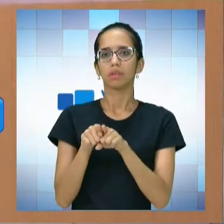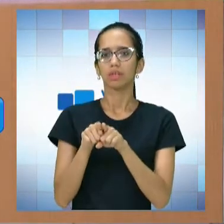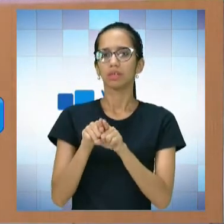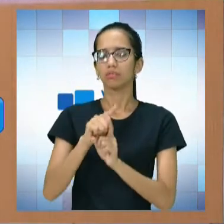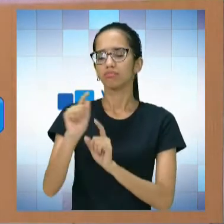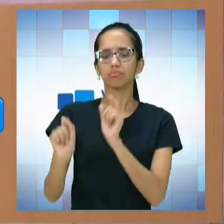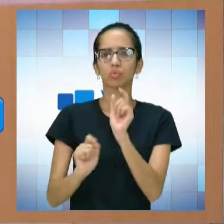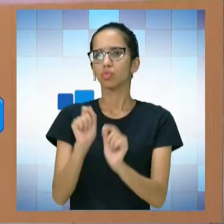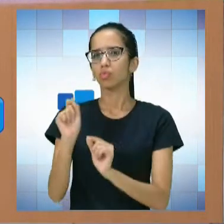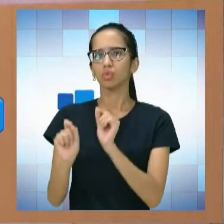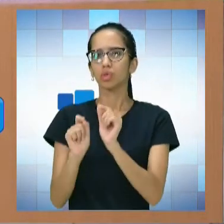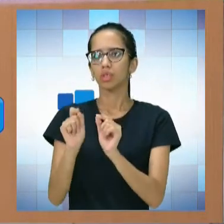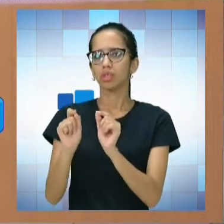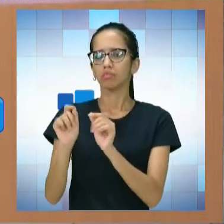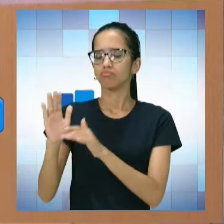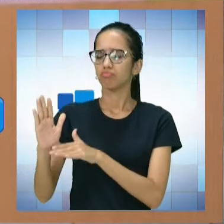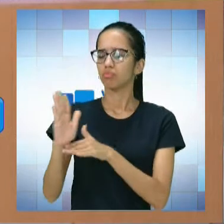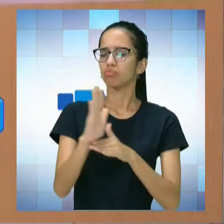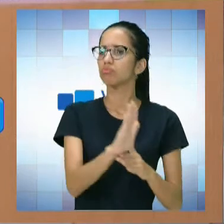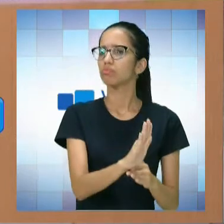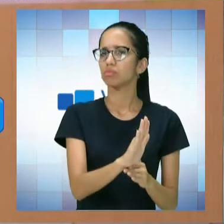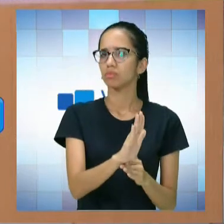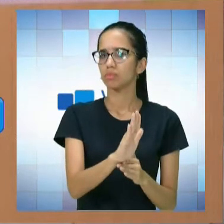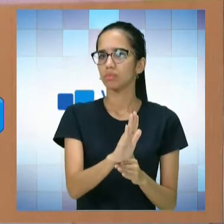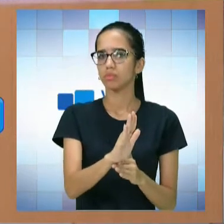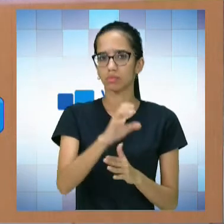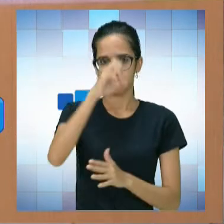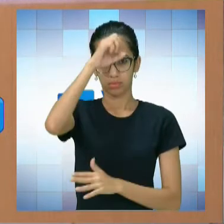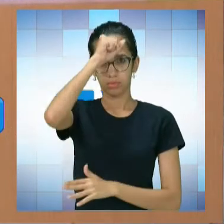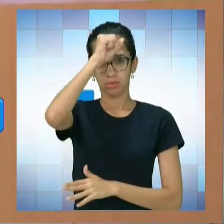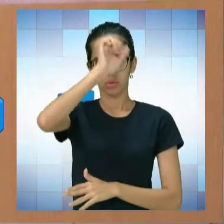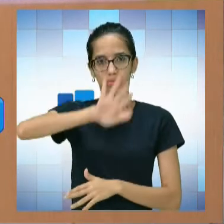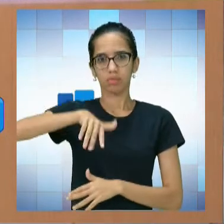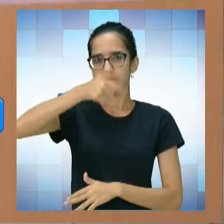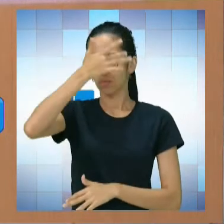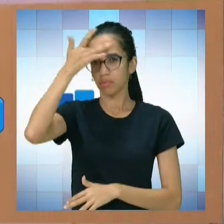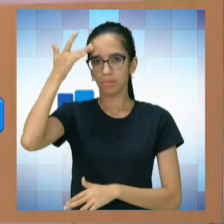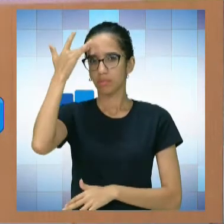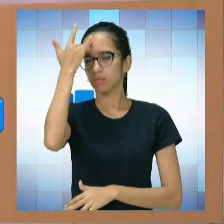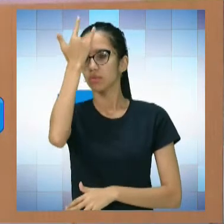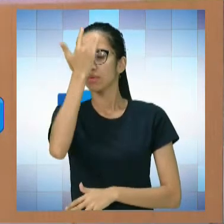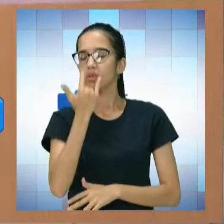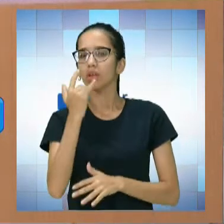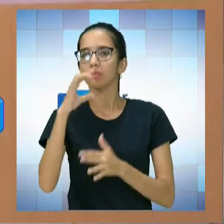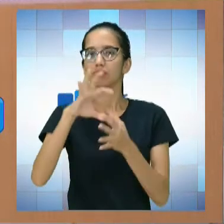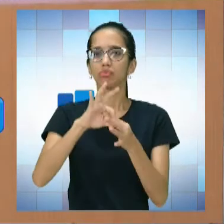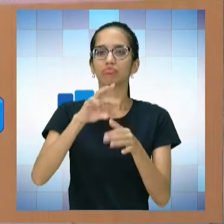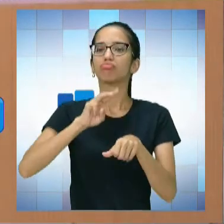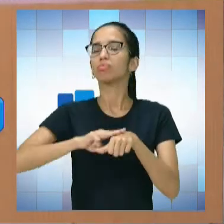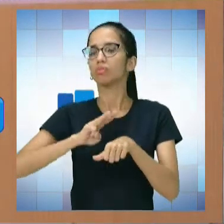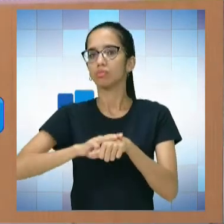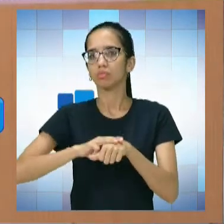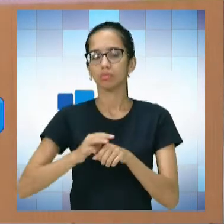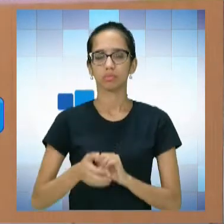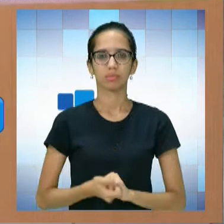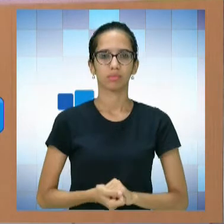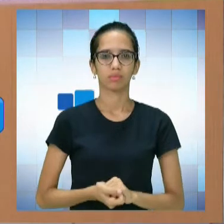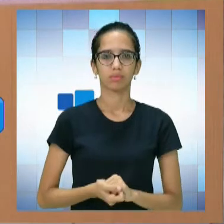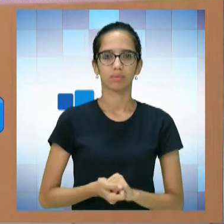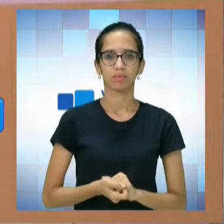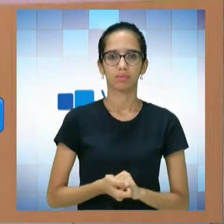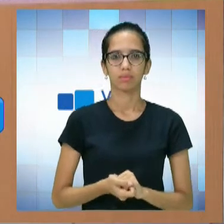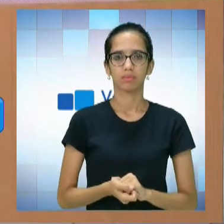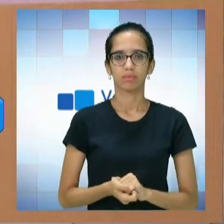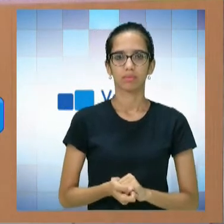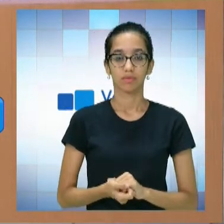esse laboratório vai ajudar na aprendizagem da pessoa cega da matemática? Bom, o laboratório